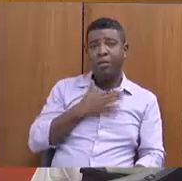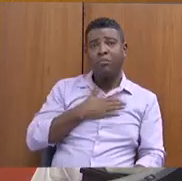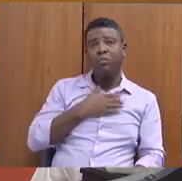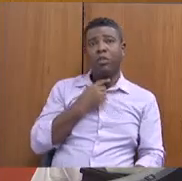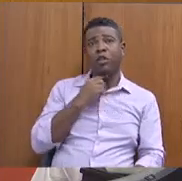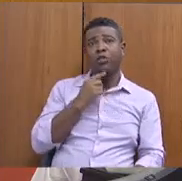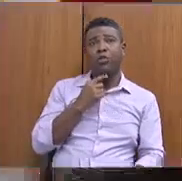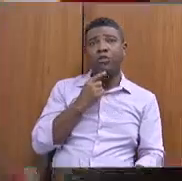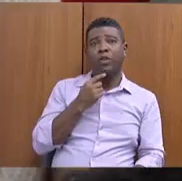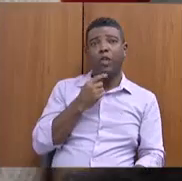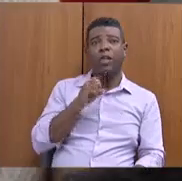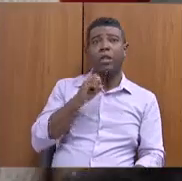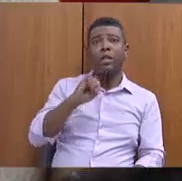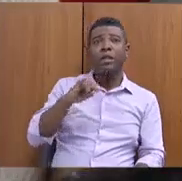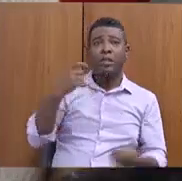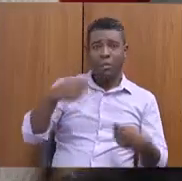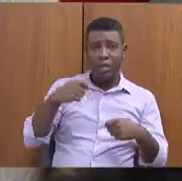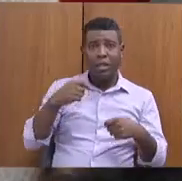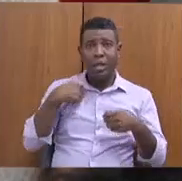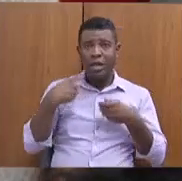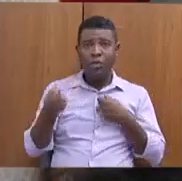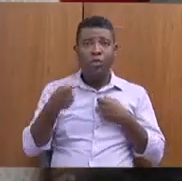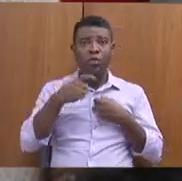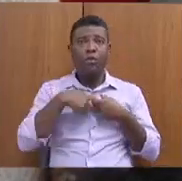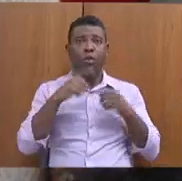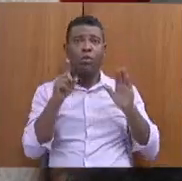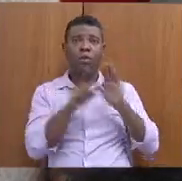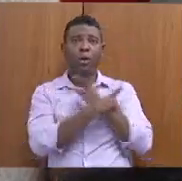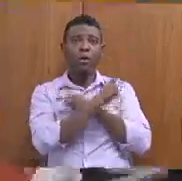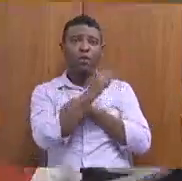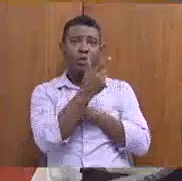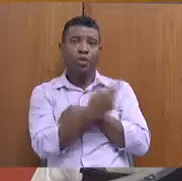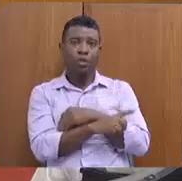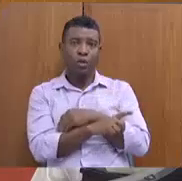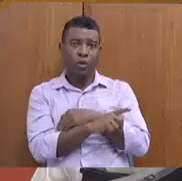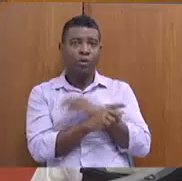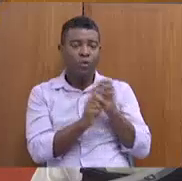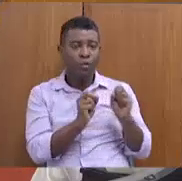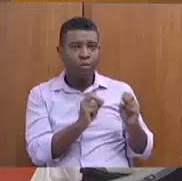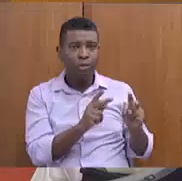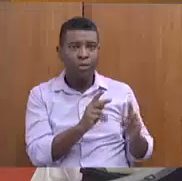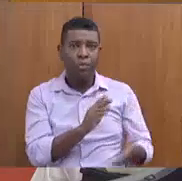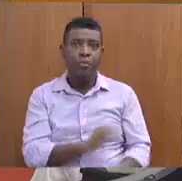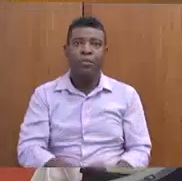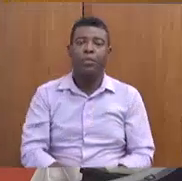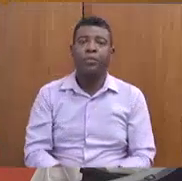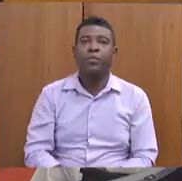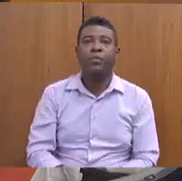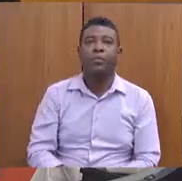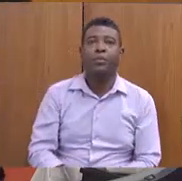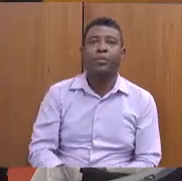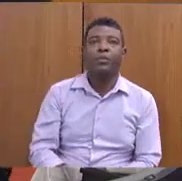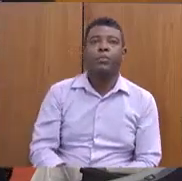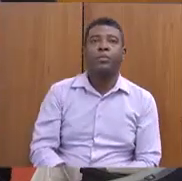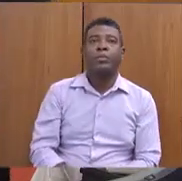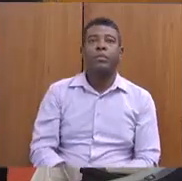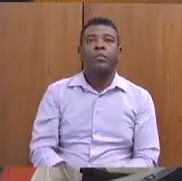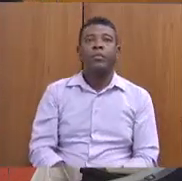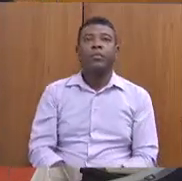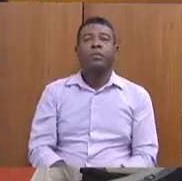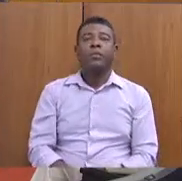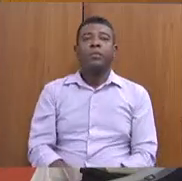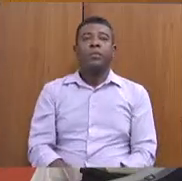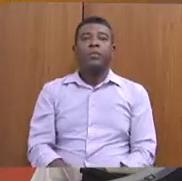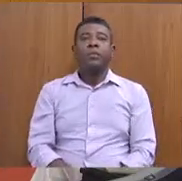Se precisar, eu retomo aqui as perguntas para a senhora. Está bom. Então, vamos lá. Sobre as questões